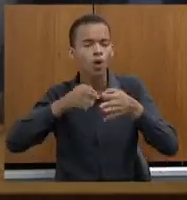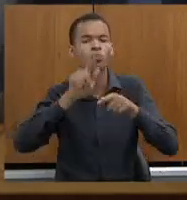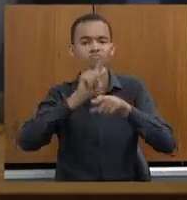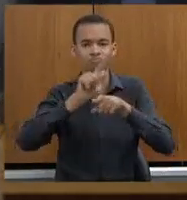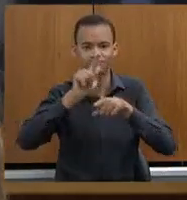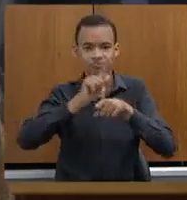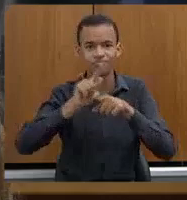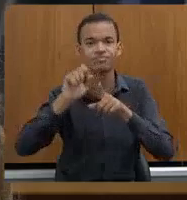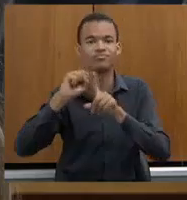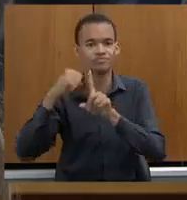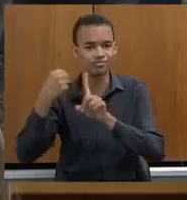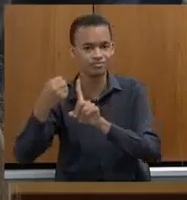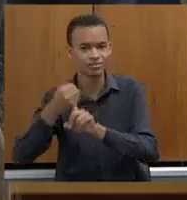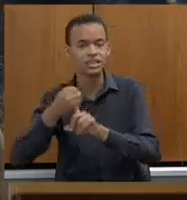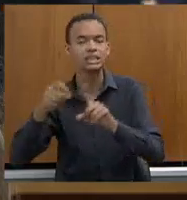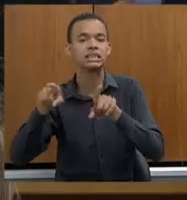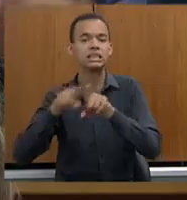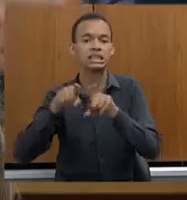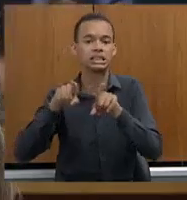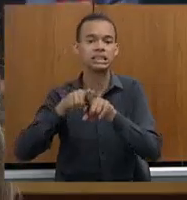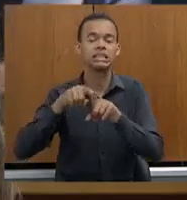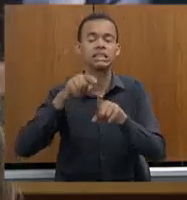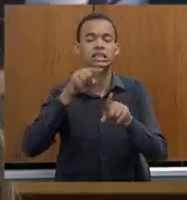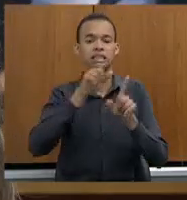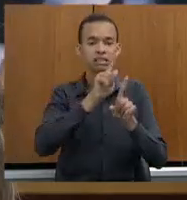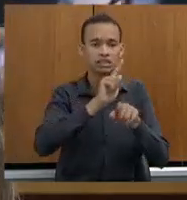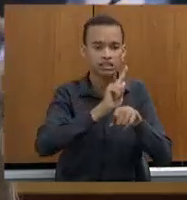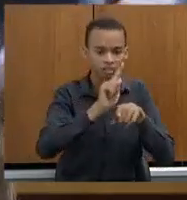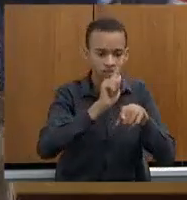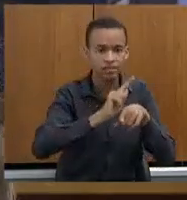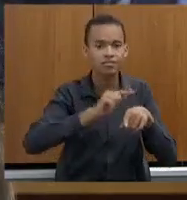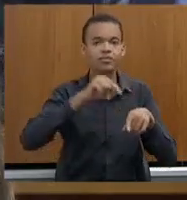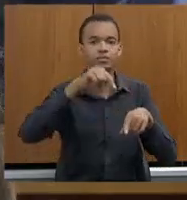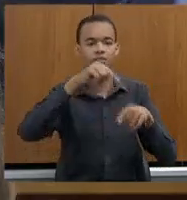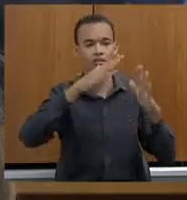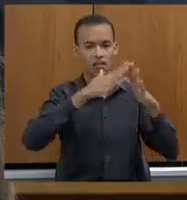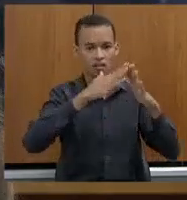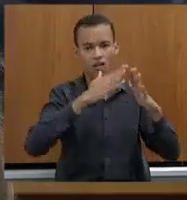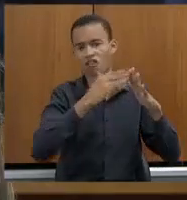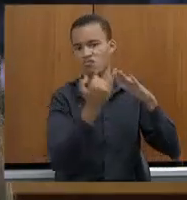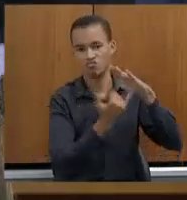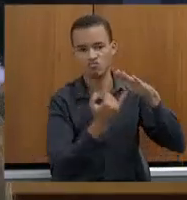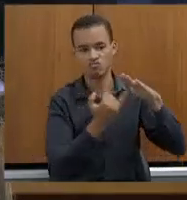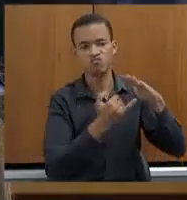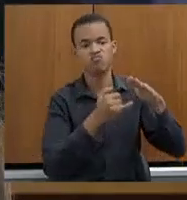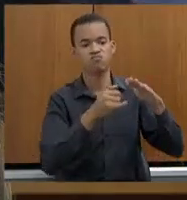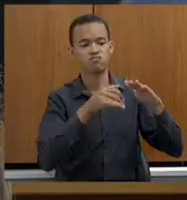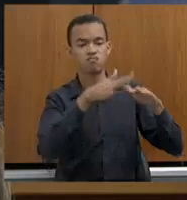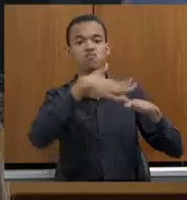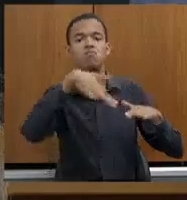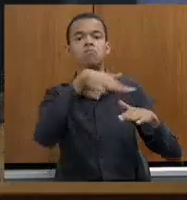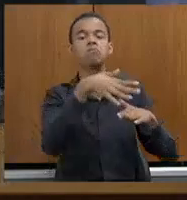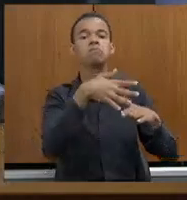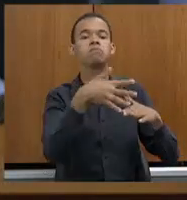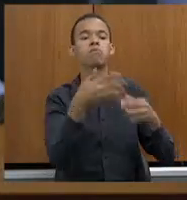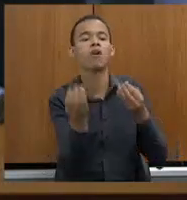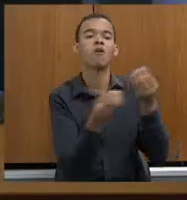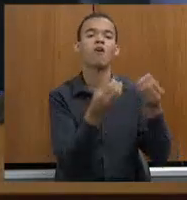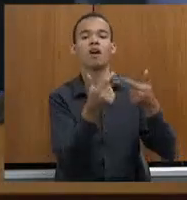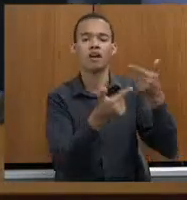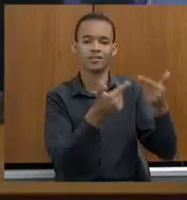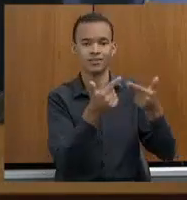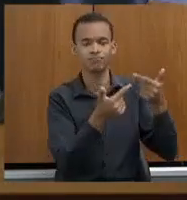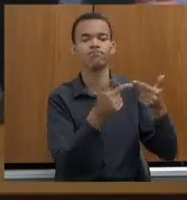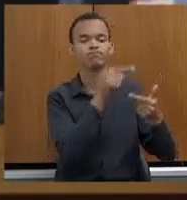do ambiente de trabalho, a melhoria que o senhor fez nos ambientes de trabalho, dizendo que,